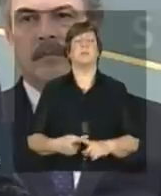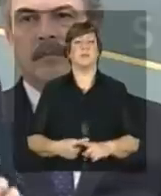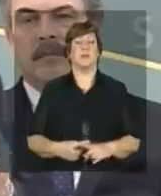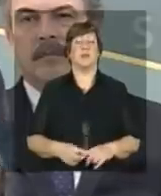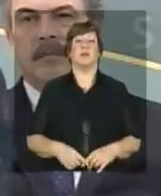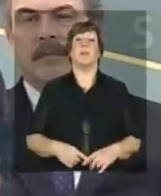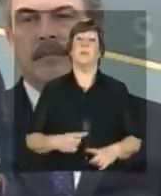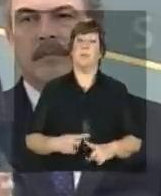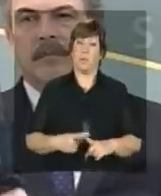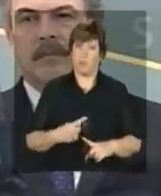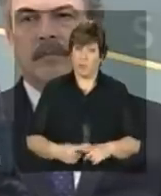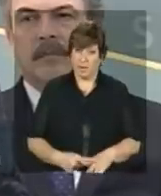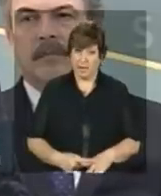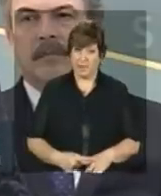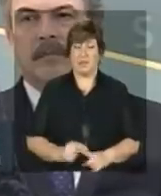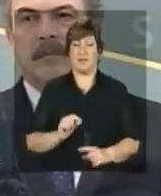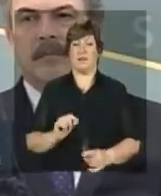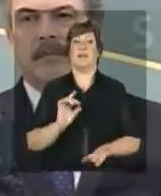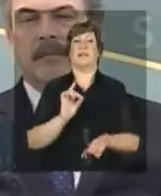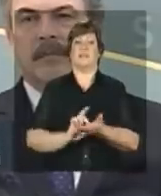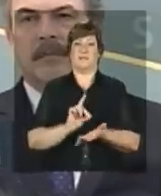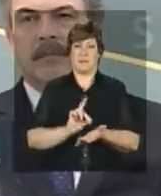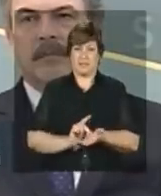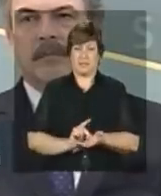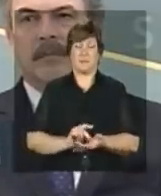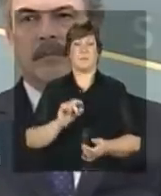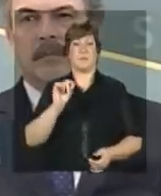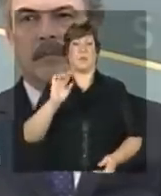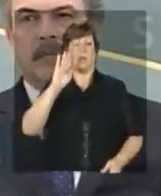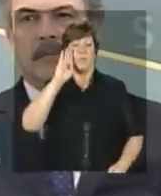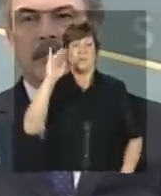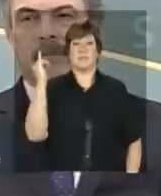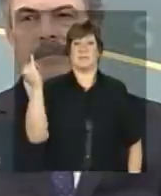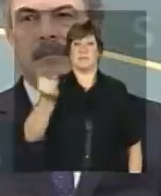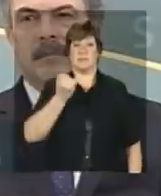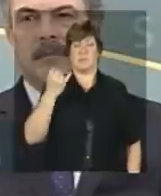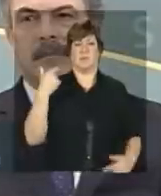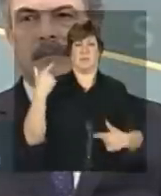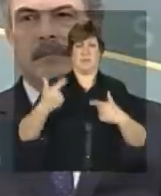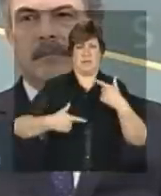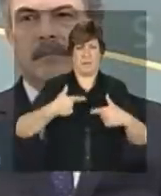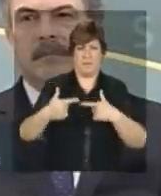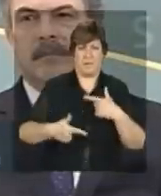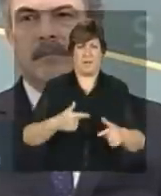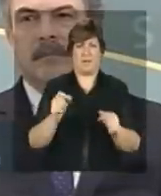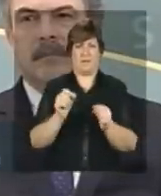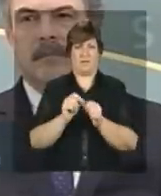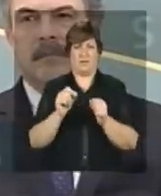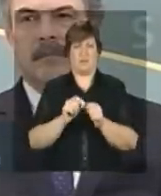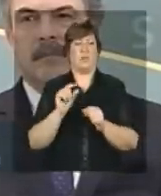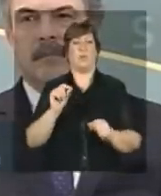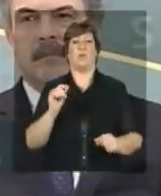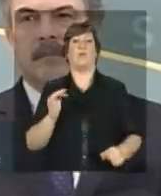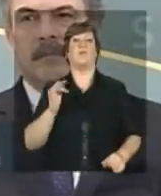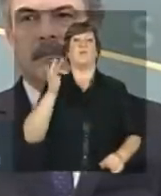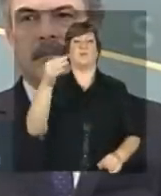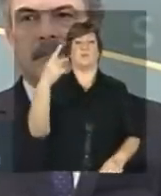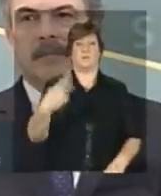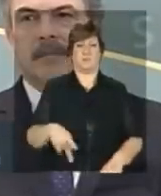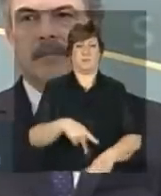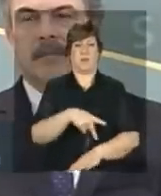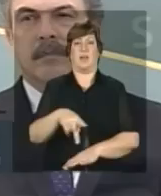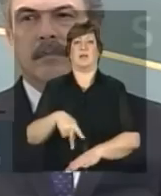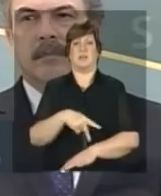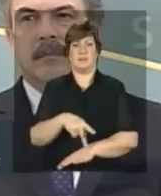Porque, na verdade, o grande instrumento de construção do futuro desse país